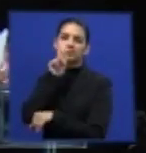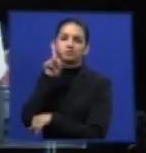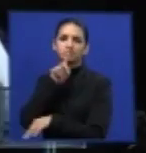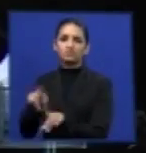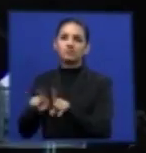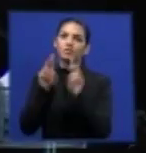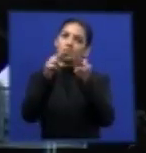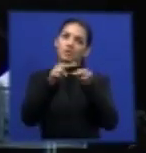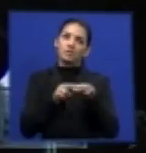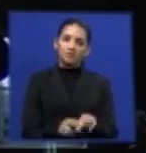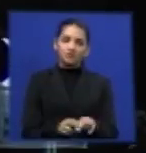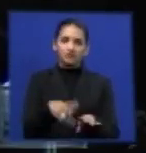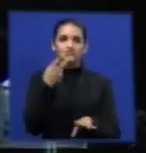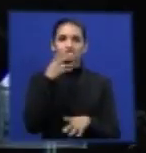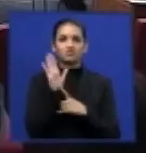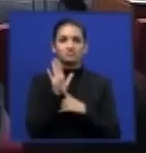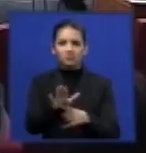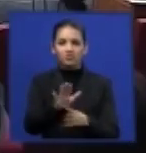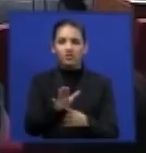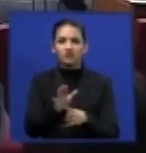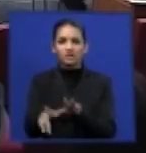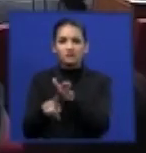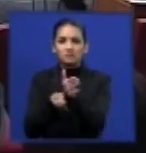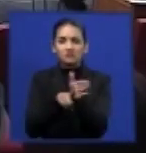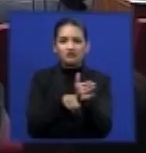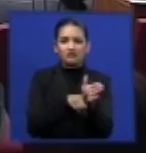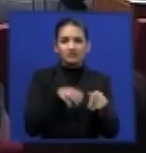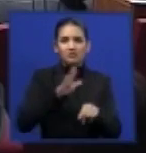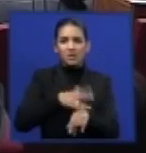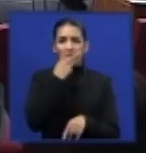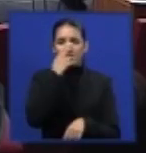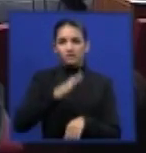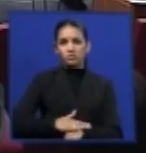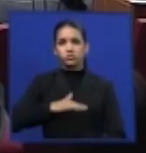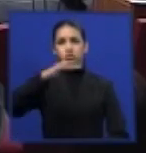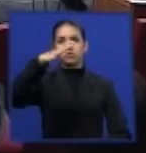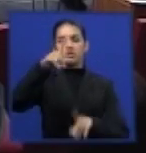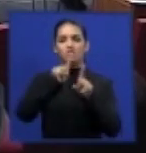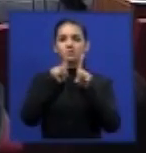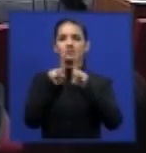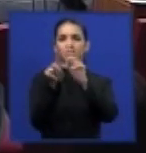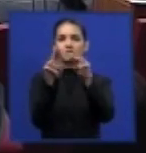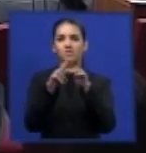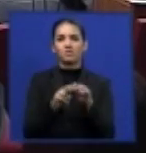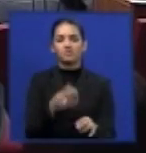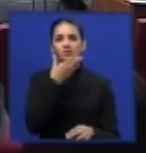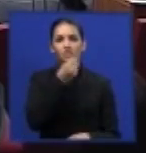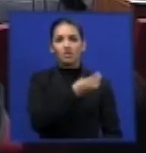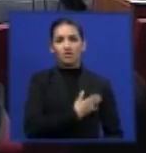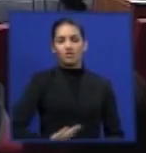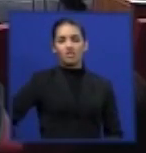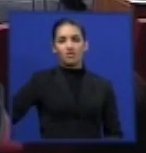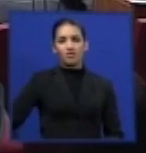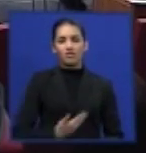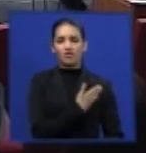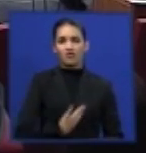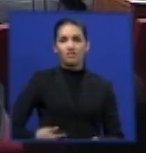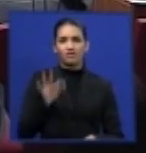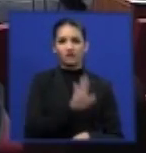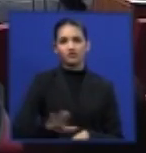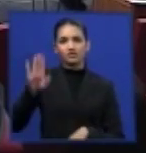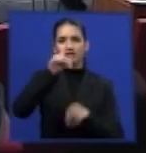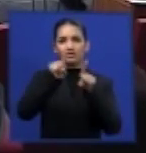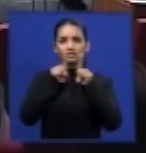justifique os números um tanto quanto elevados na consideração do governo federal quanto ao volume de importação